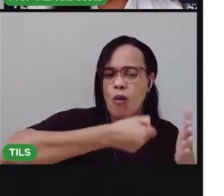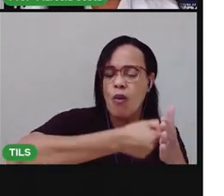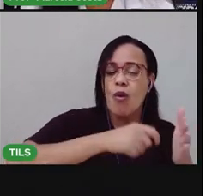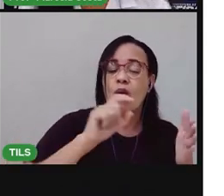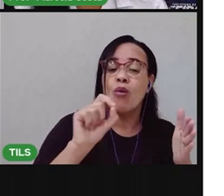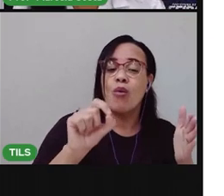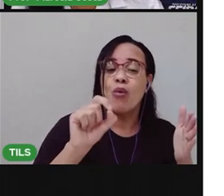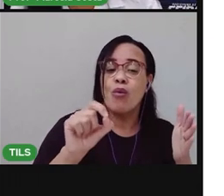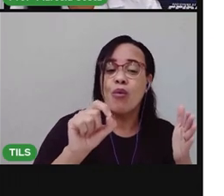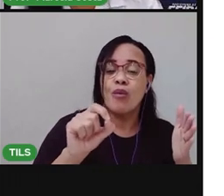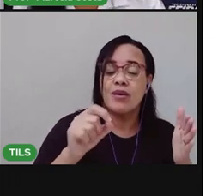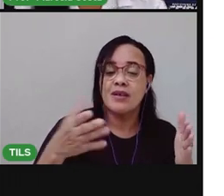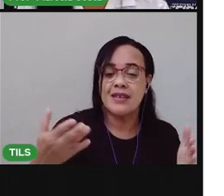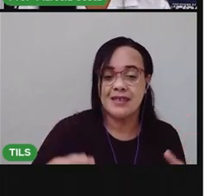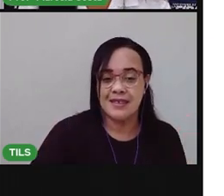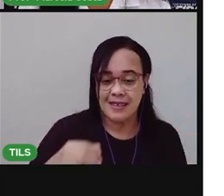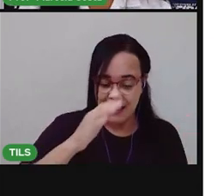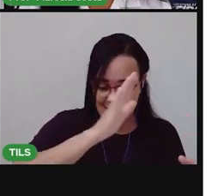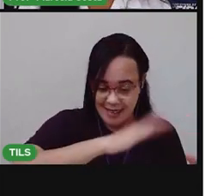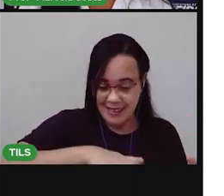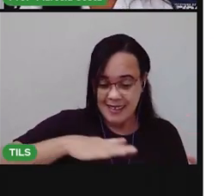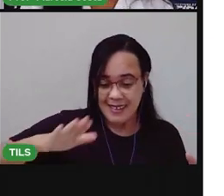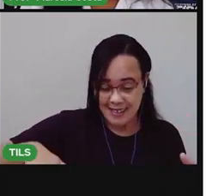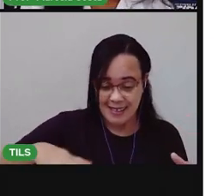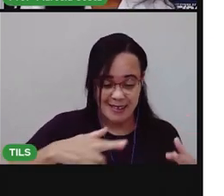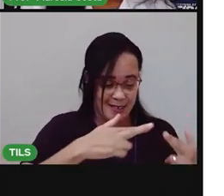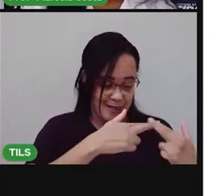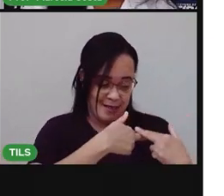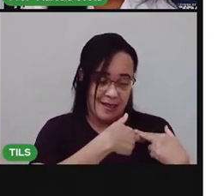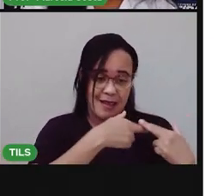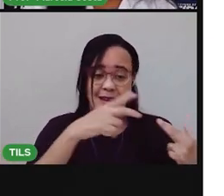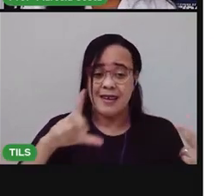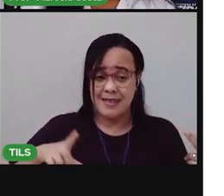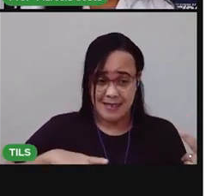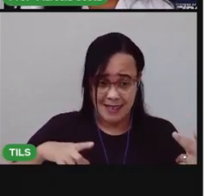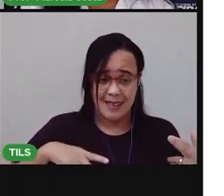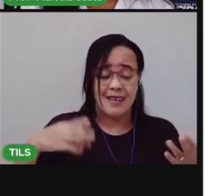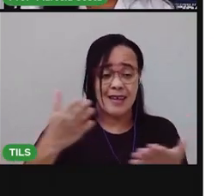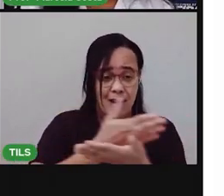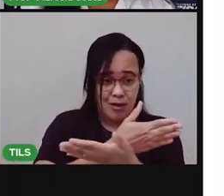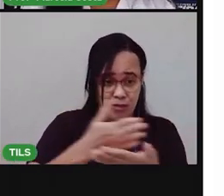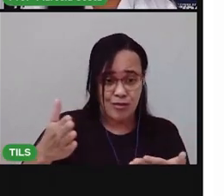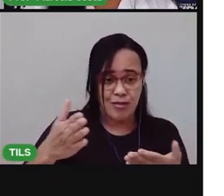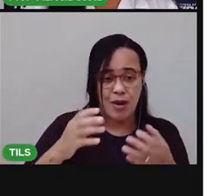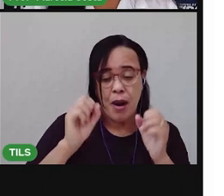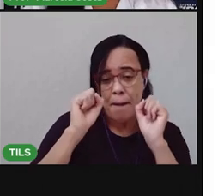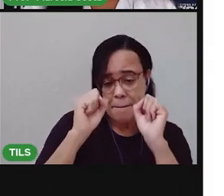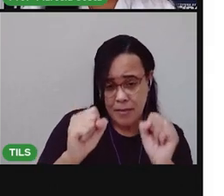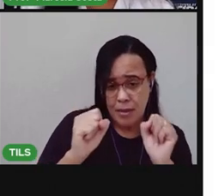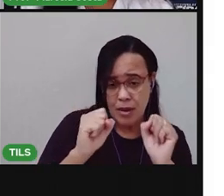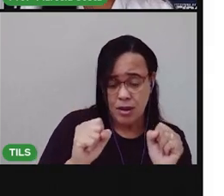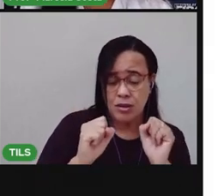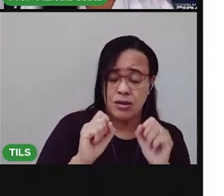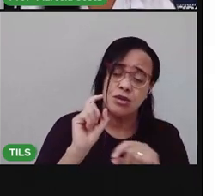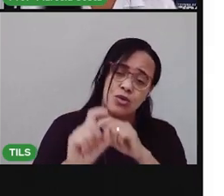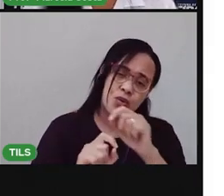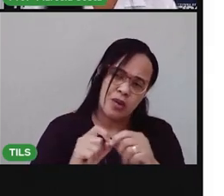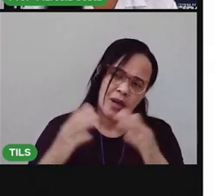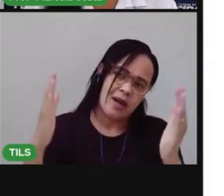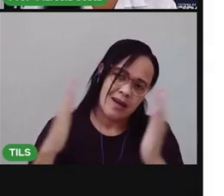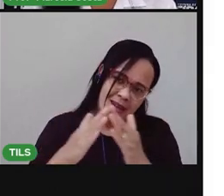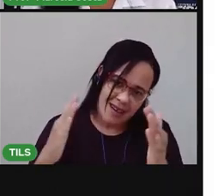Vimos que as crianças têm algumas responsabilidades, né? Elas podem assumir algumas responsabilidades em casa,